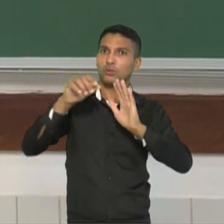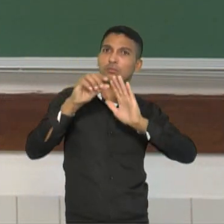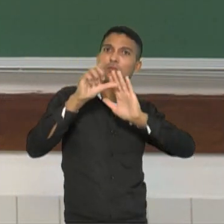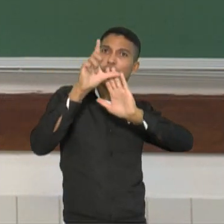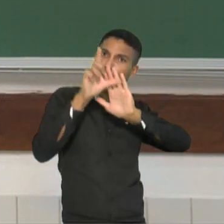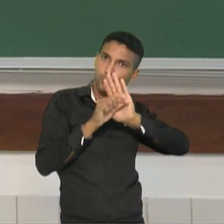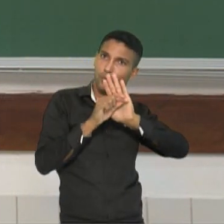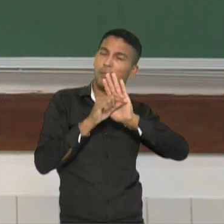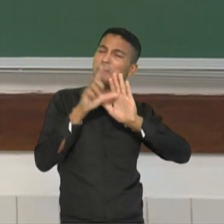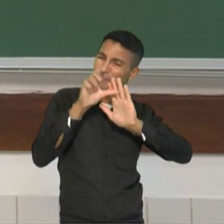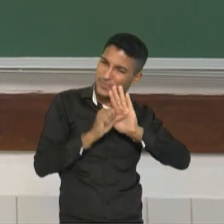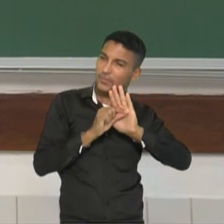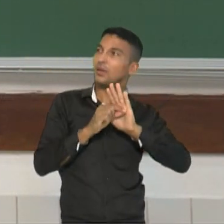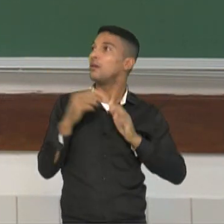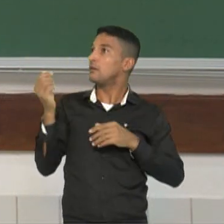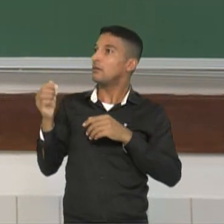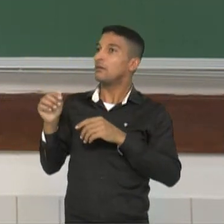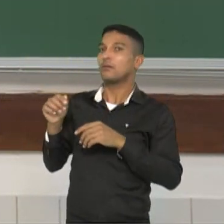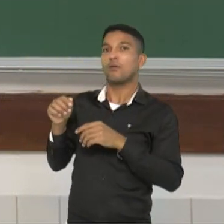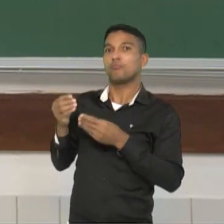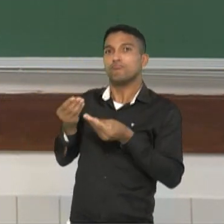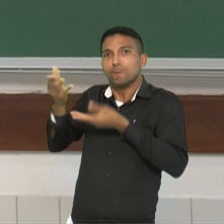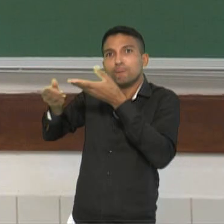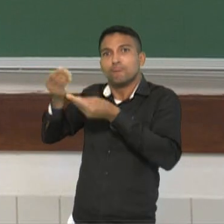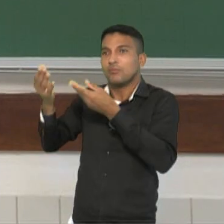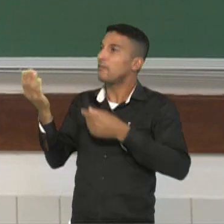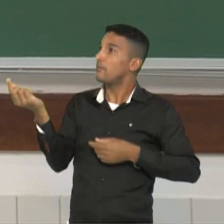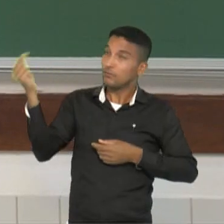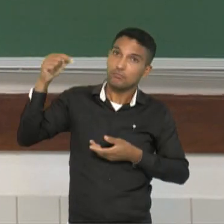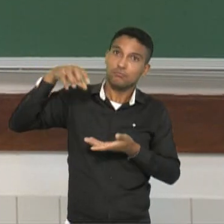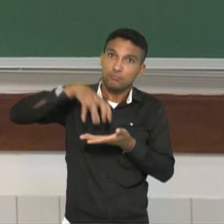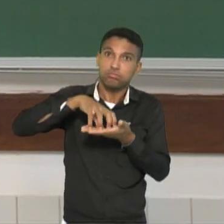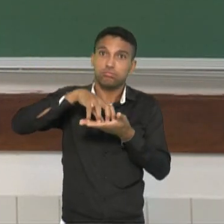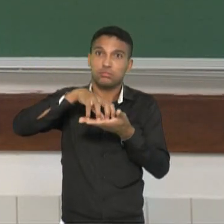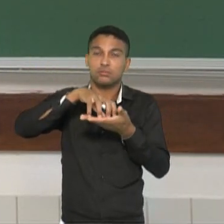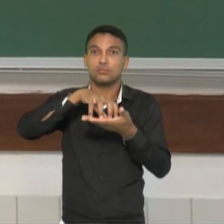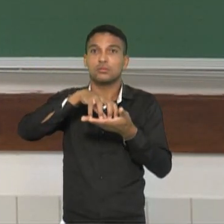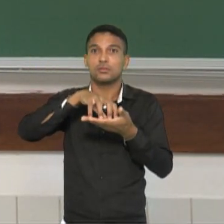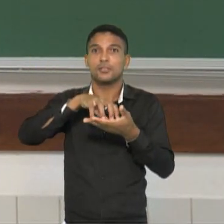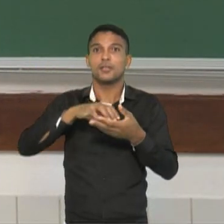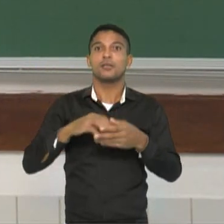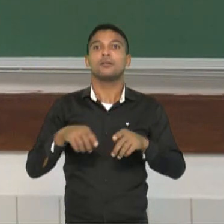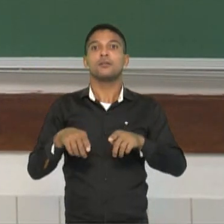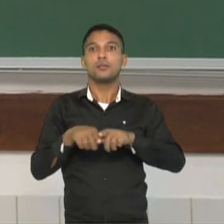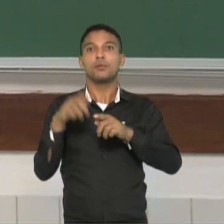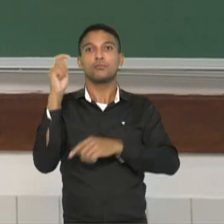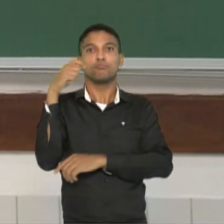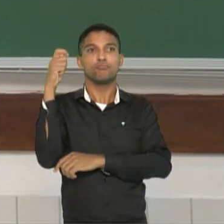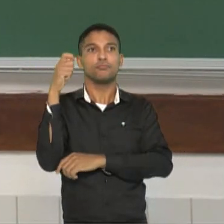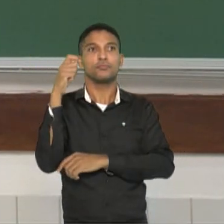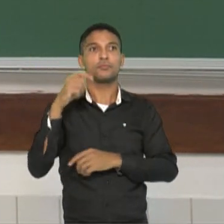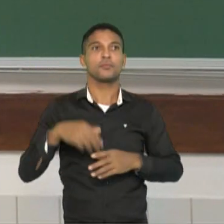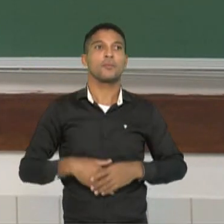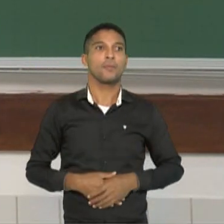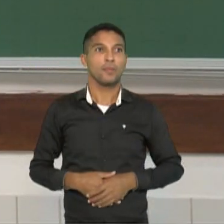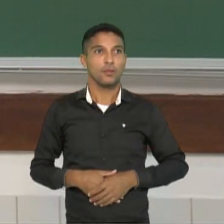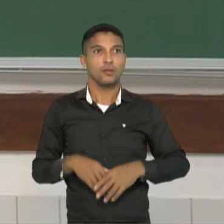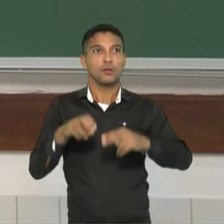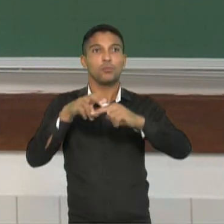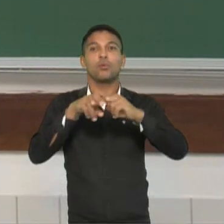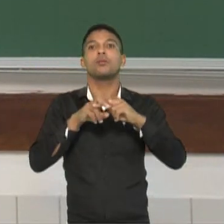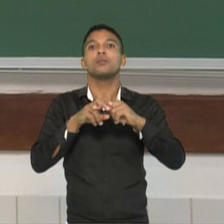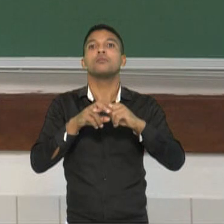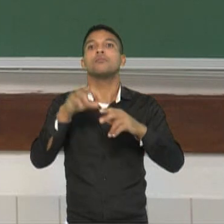desses incentivos fiscais que os estados e as cidades ofertam. Então, por isso, um processo de